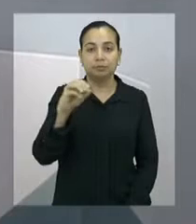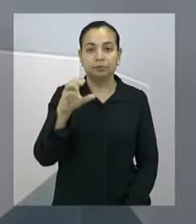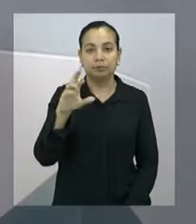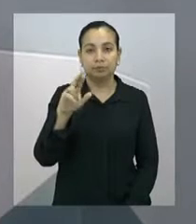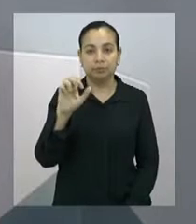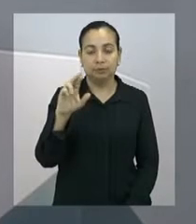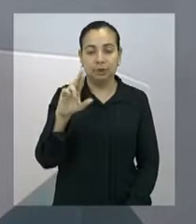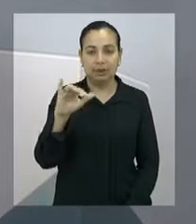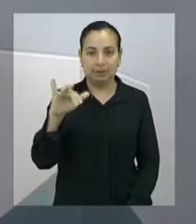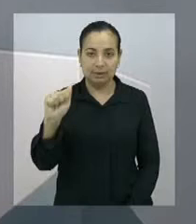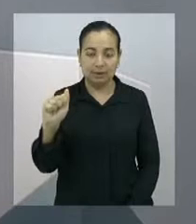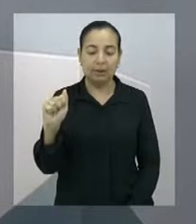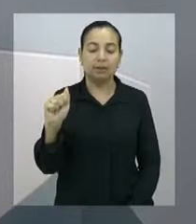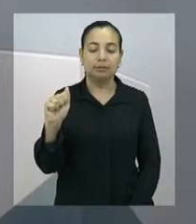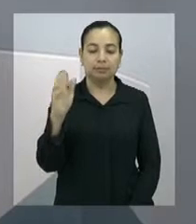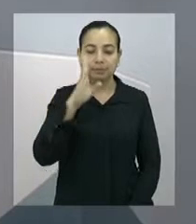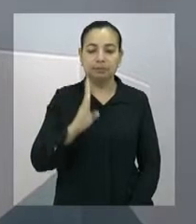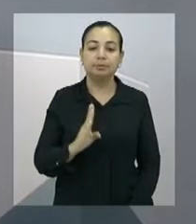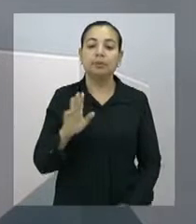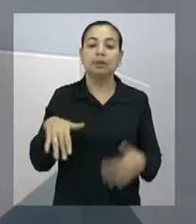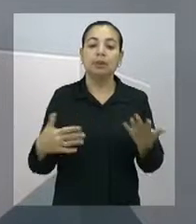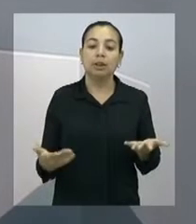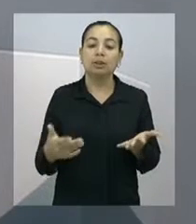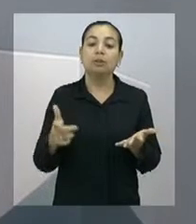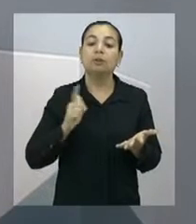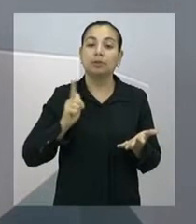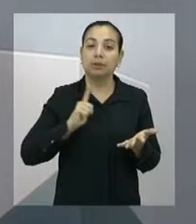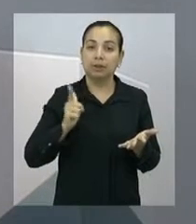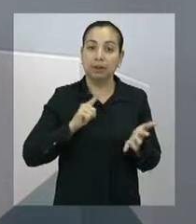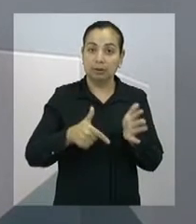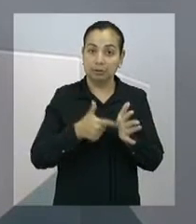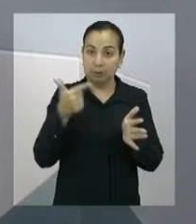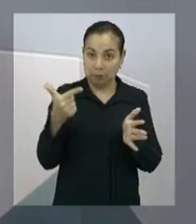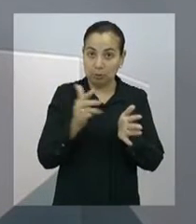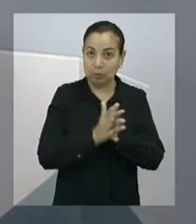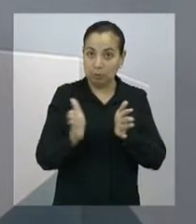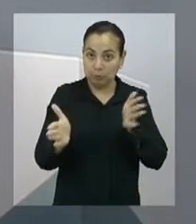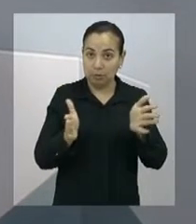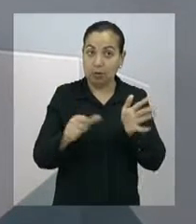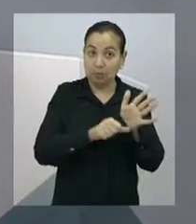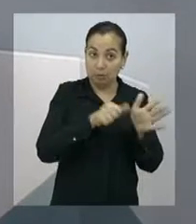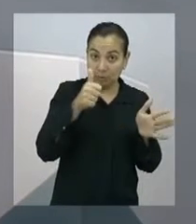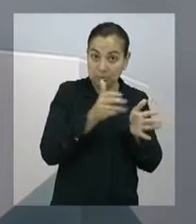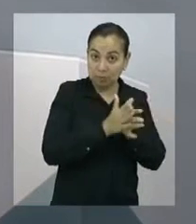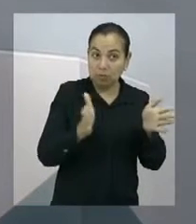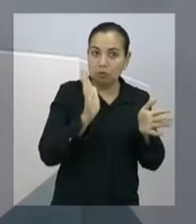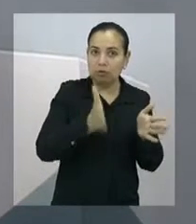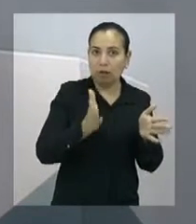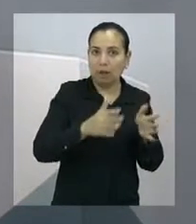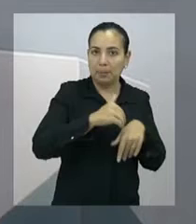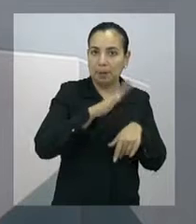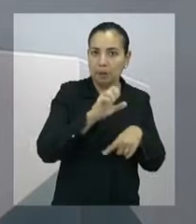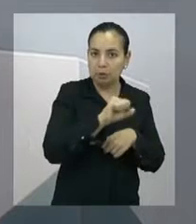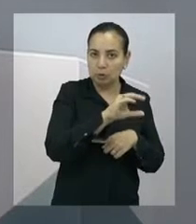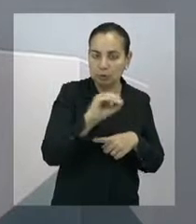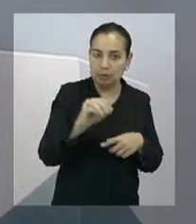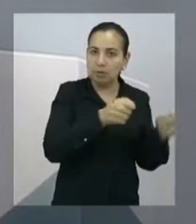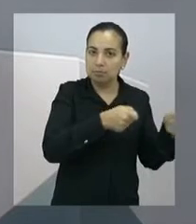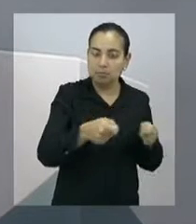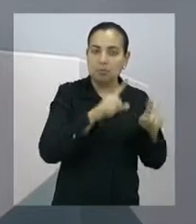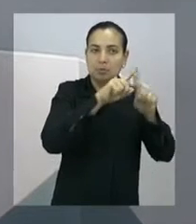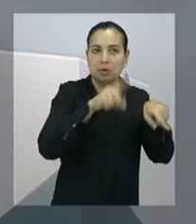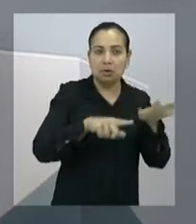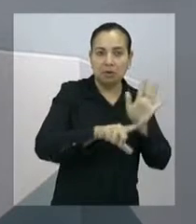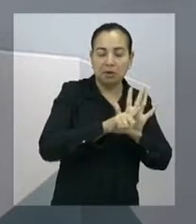vereador está no segundo mandato e no primeiro mandato ele apresentou mais de 800 matérias, entre projetos de lei,